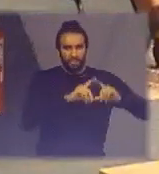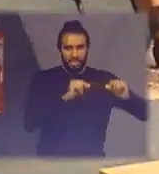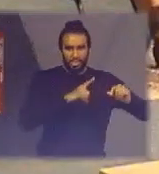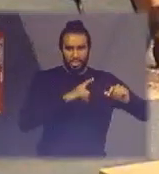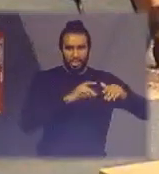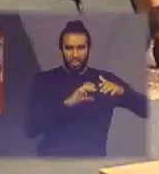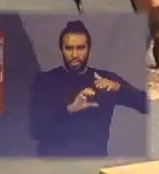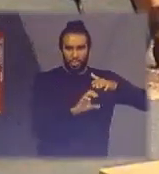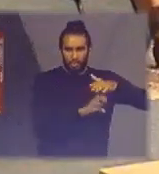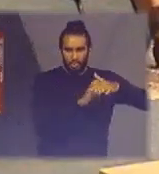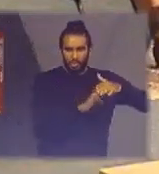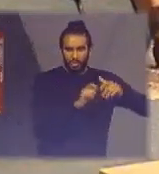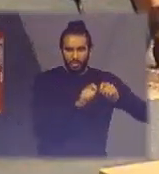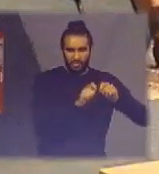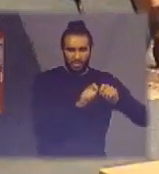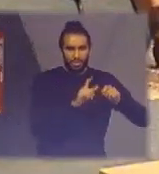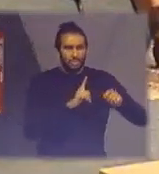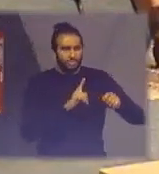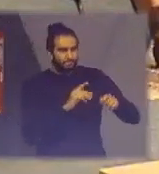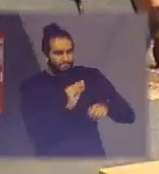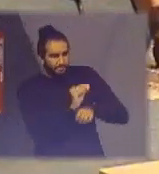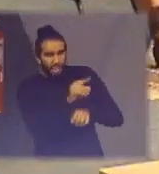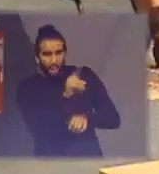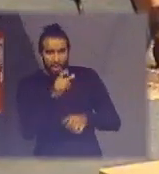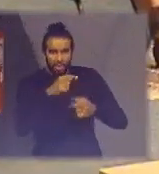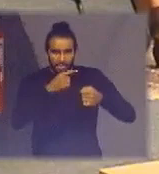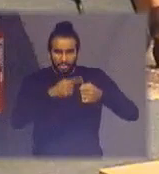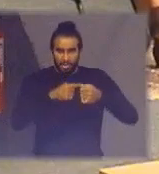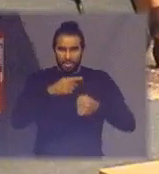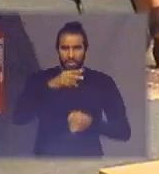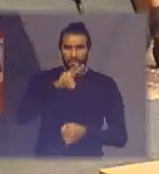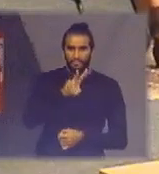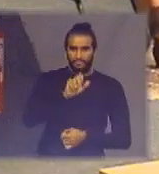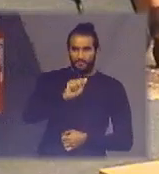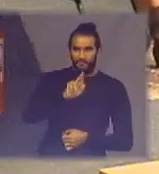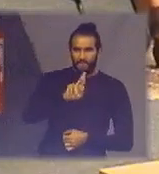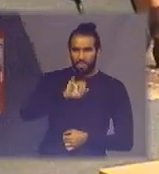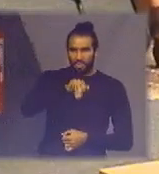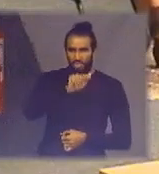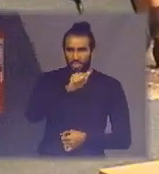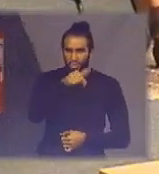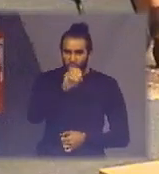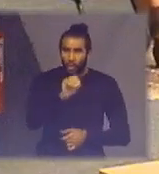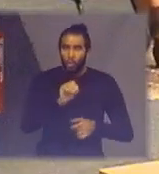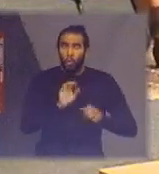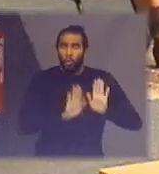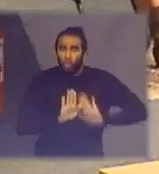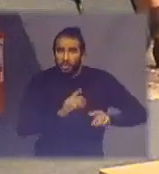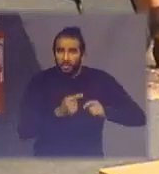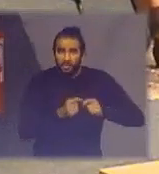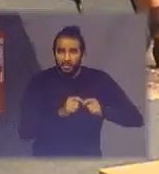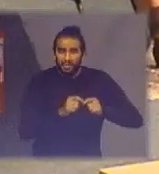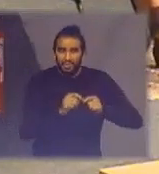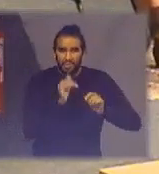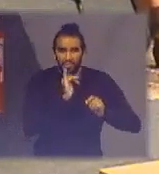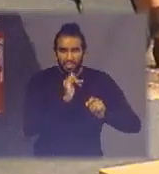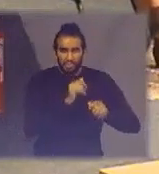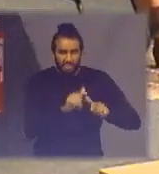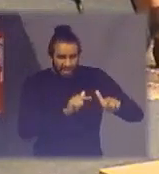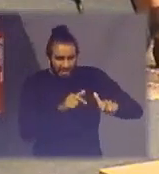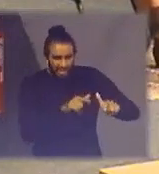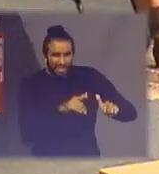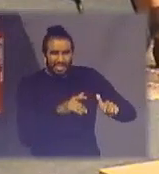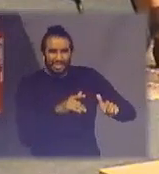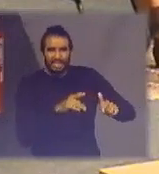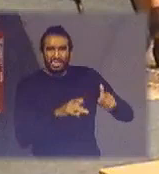e a gente tomou muito cuidado com eles lá no Varjão para eles evitarem de fazerem esse trabalho além do que é seguro porque se você está